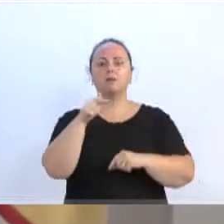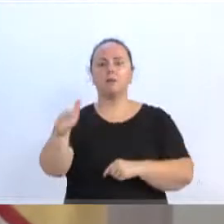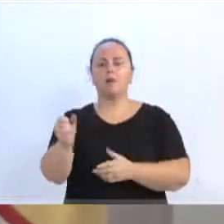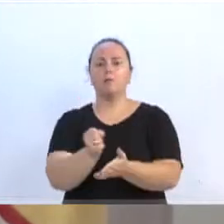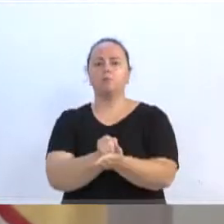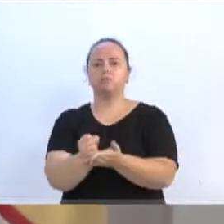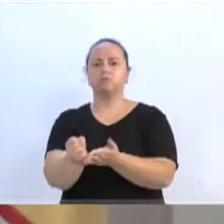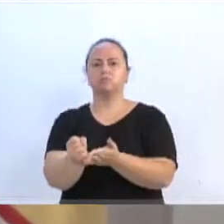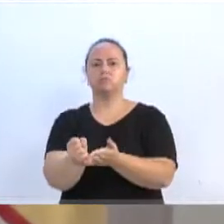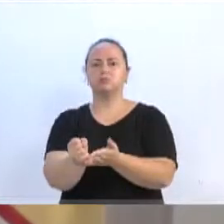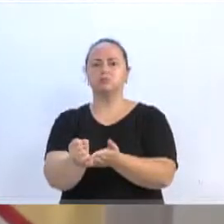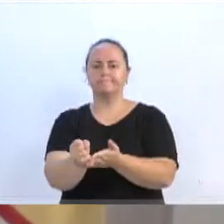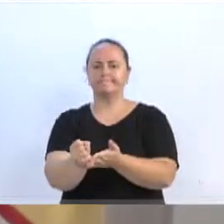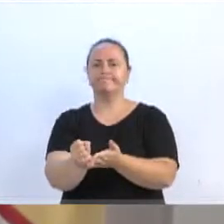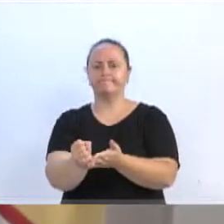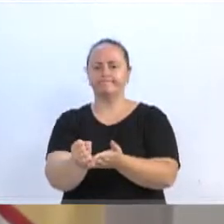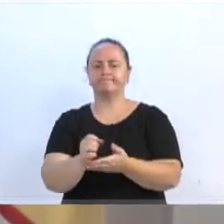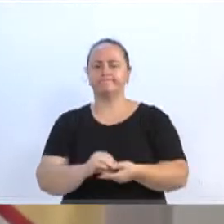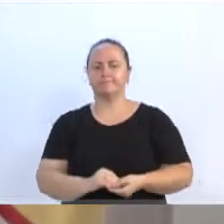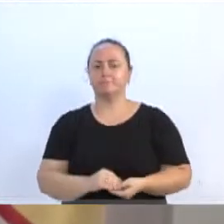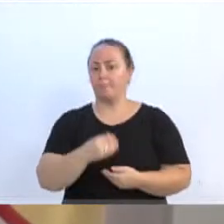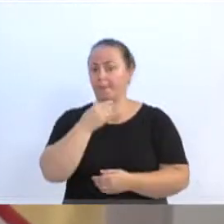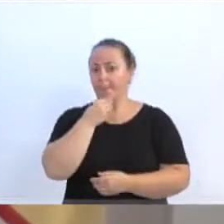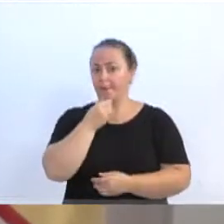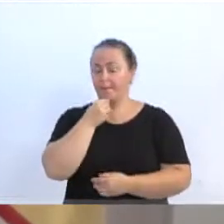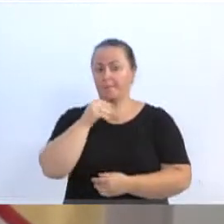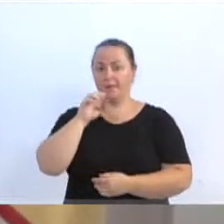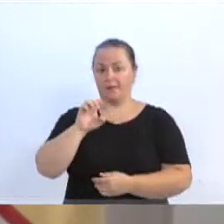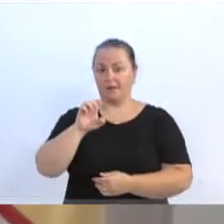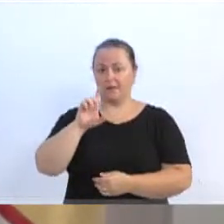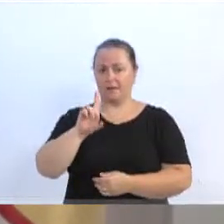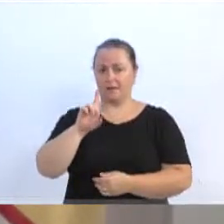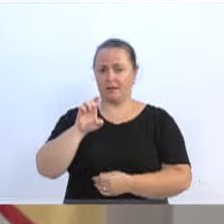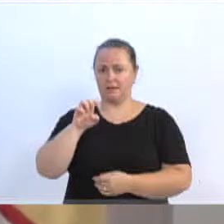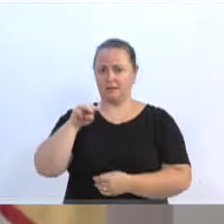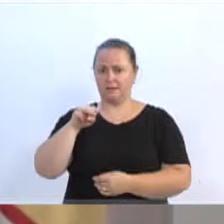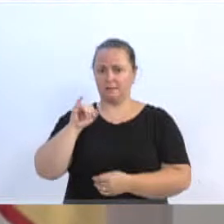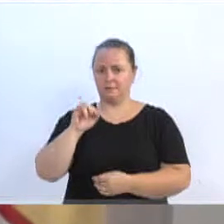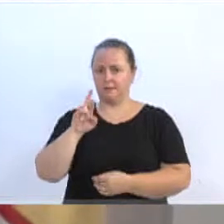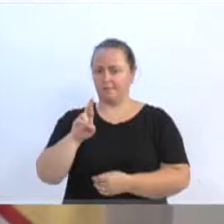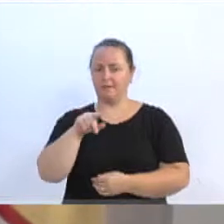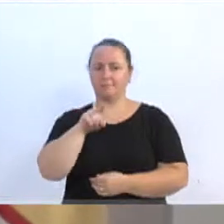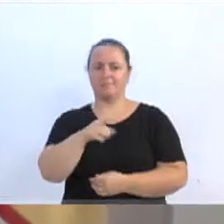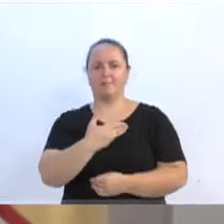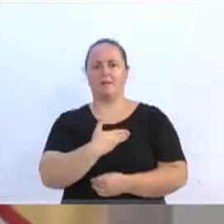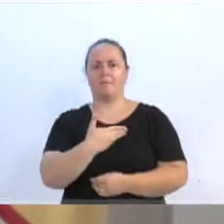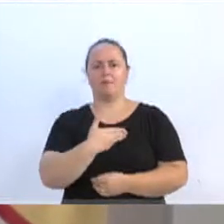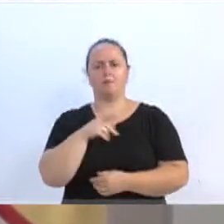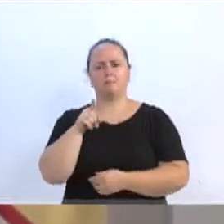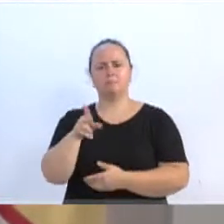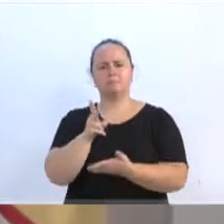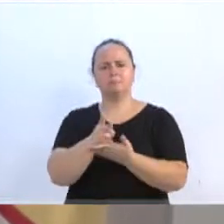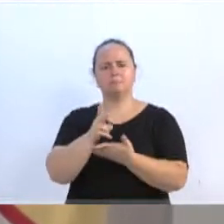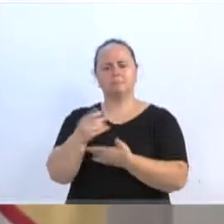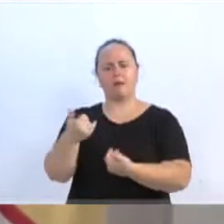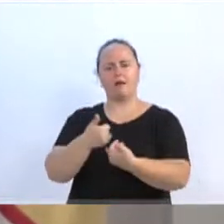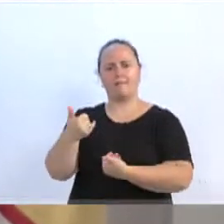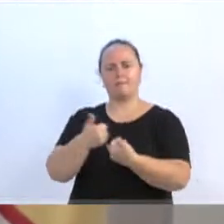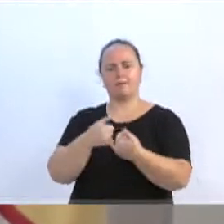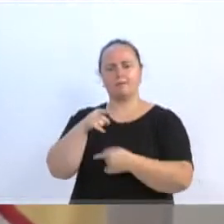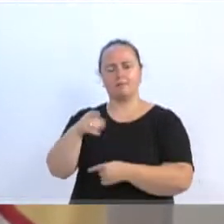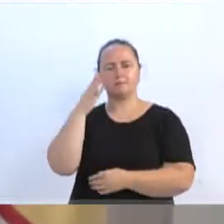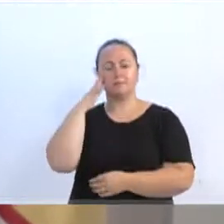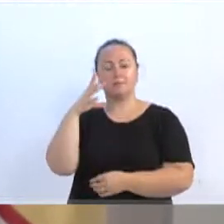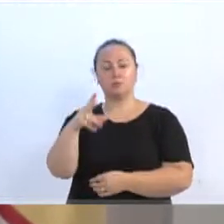crítico, o senhor Edemir, ele sempre mantém informado, ele é uma pessoa muito atualizada